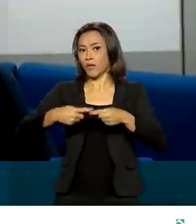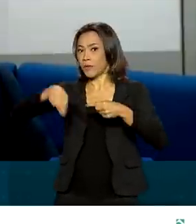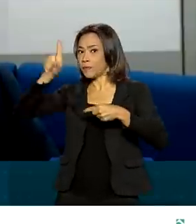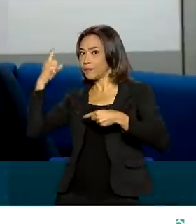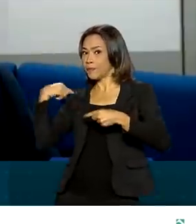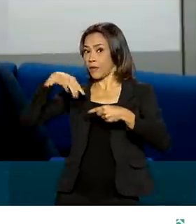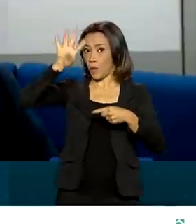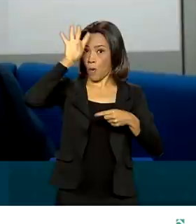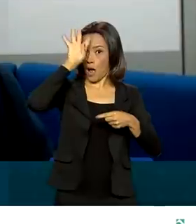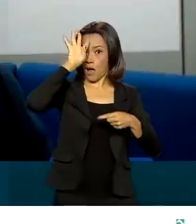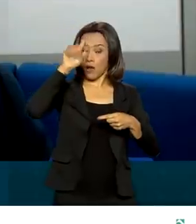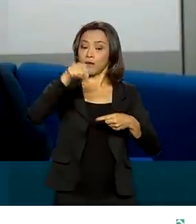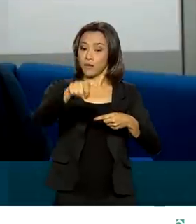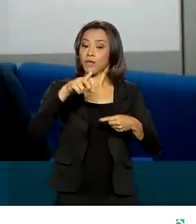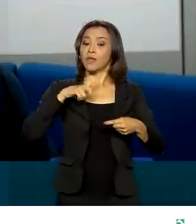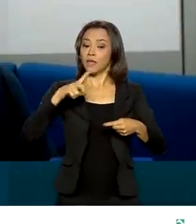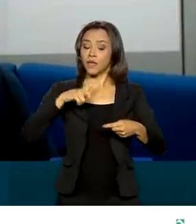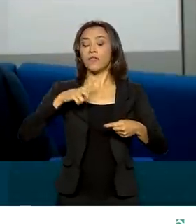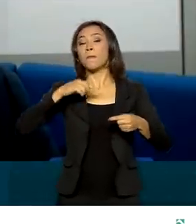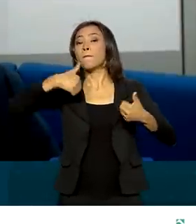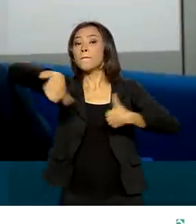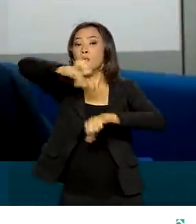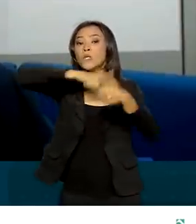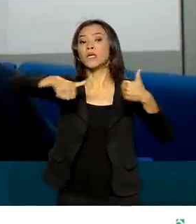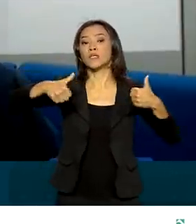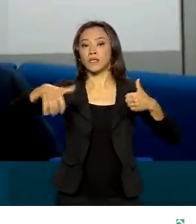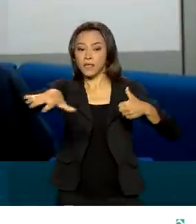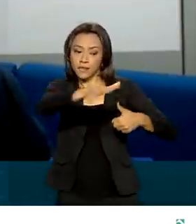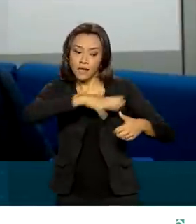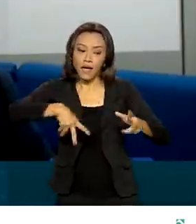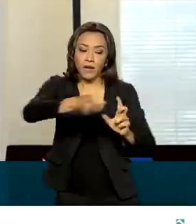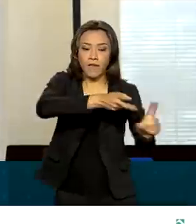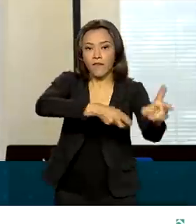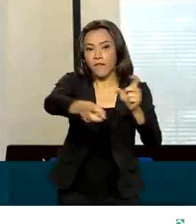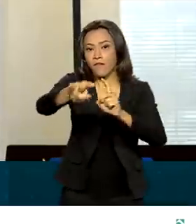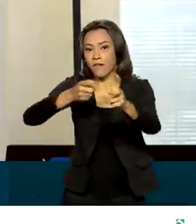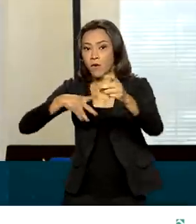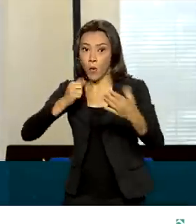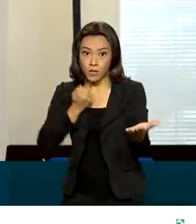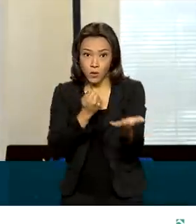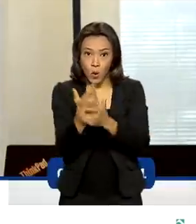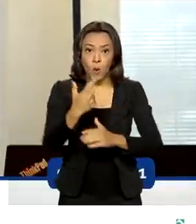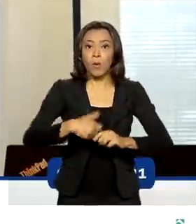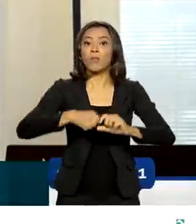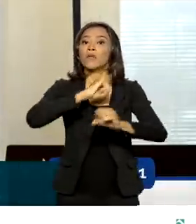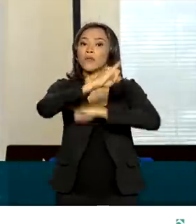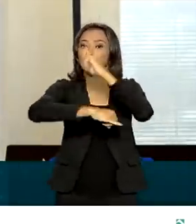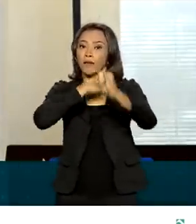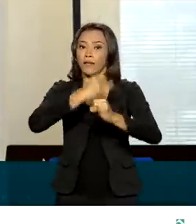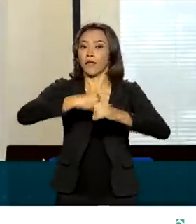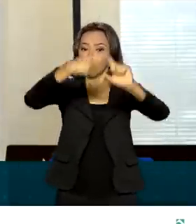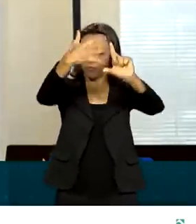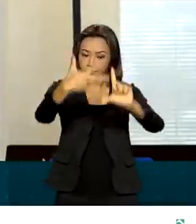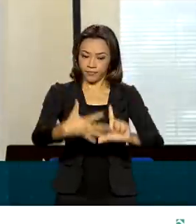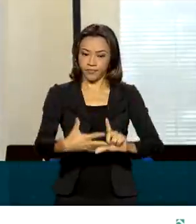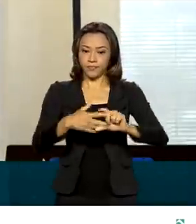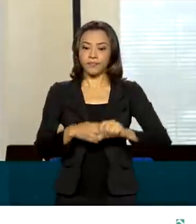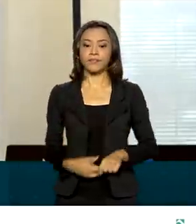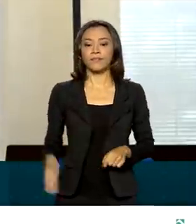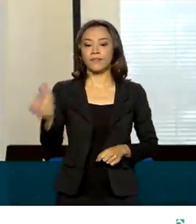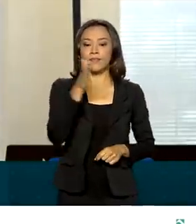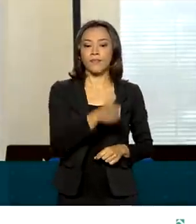debateu as mudanças no comércio com a ascensão das compras online. Essa transformação está alicerçada uma mudança